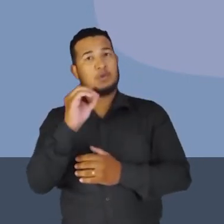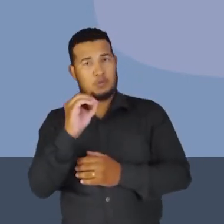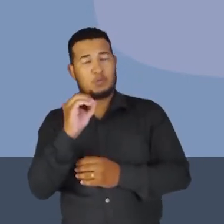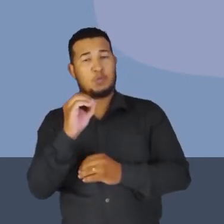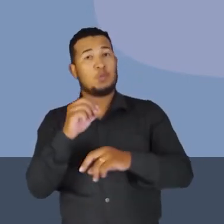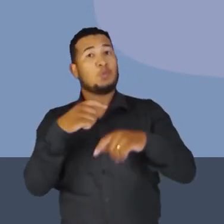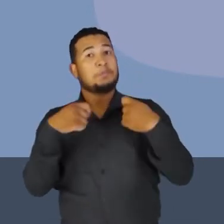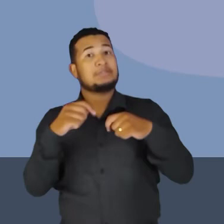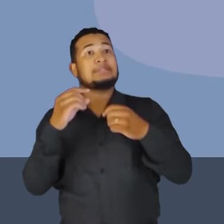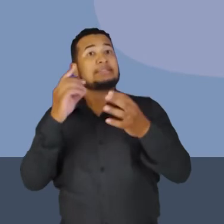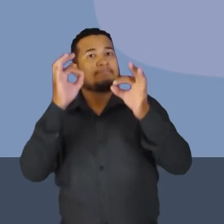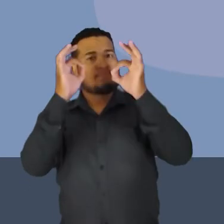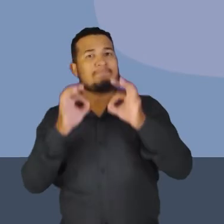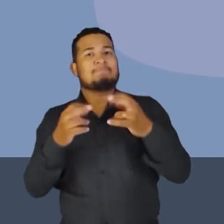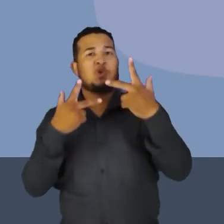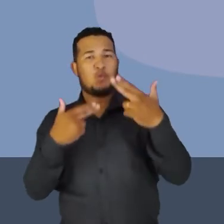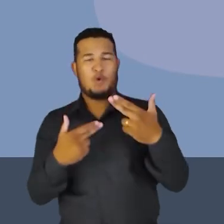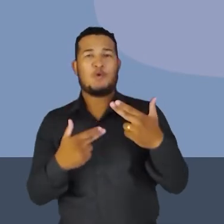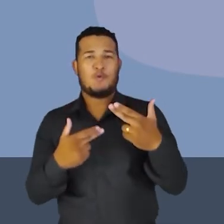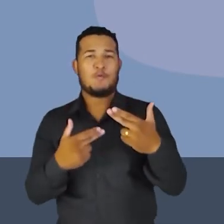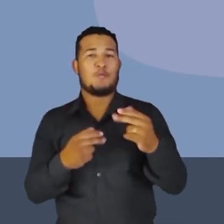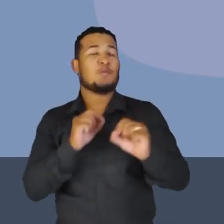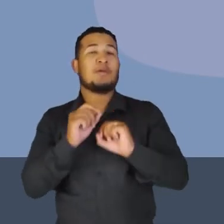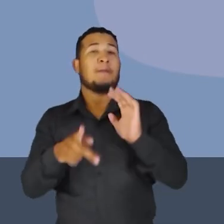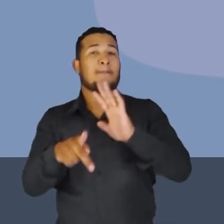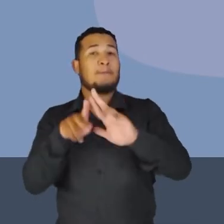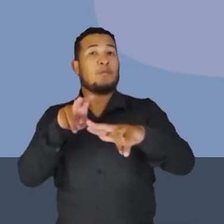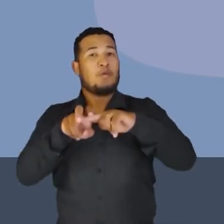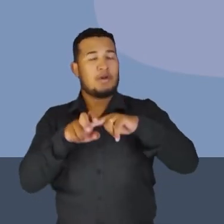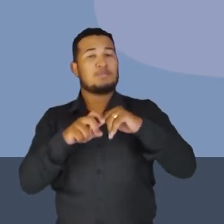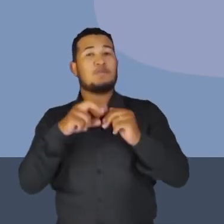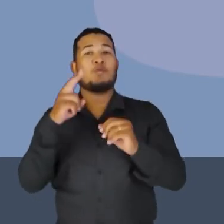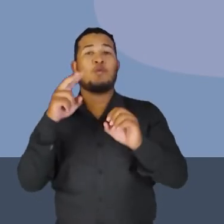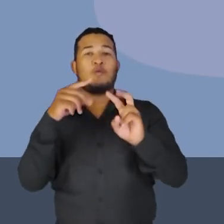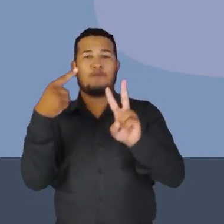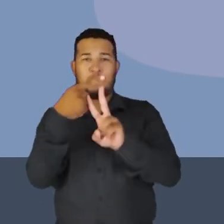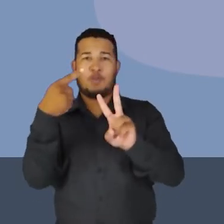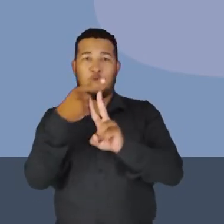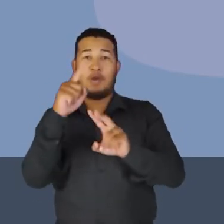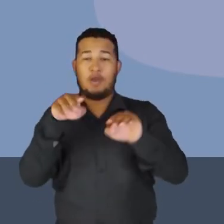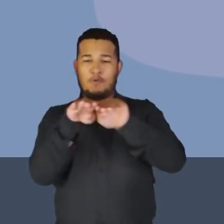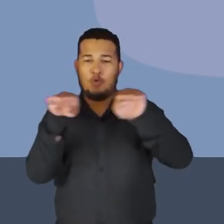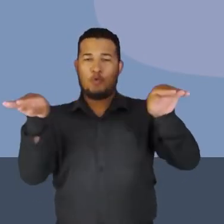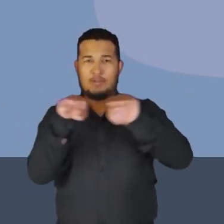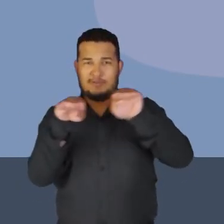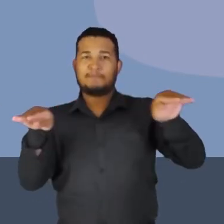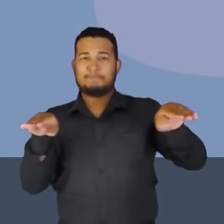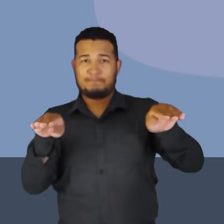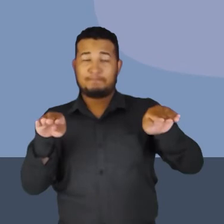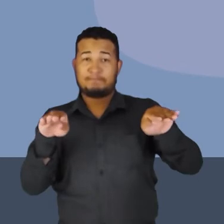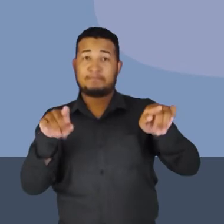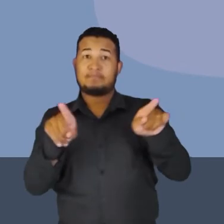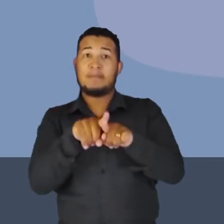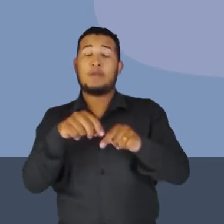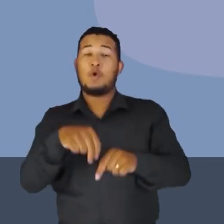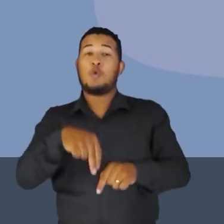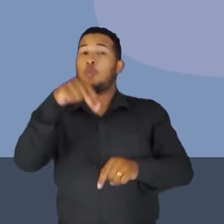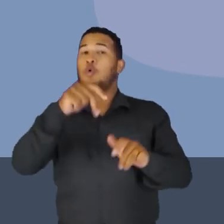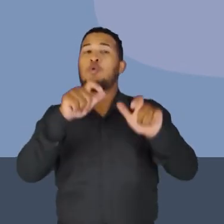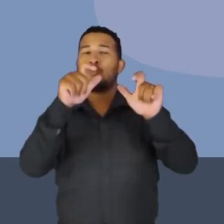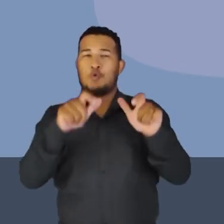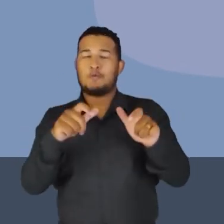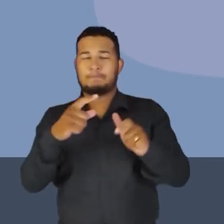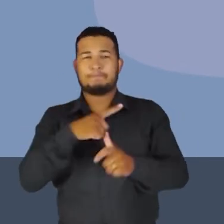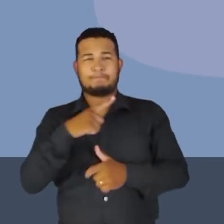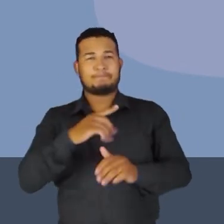deveria assumir a mesma direção que do vetor indução magnética, que nesse caso é horizontal, e a parte norte dela, que é